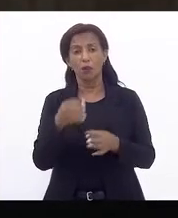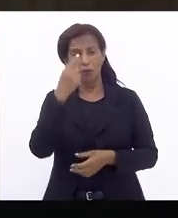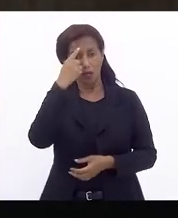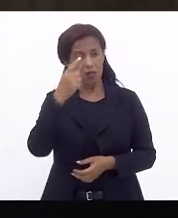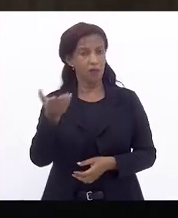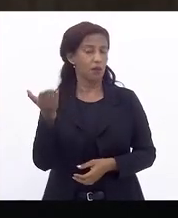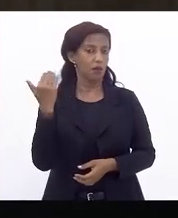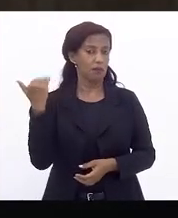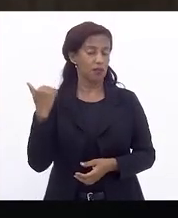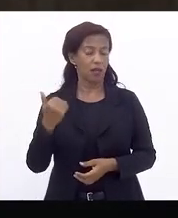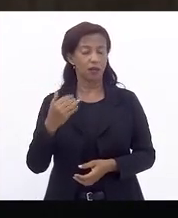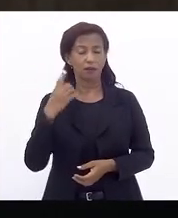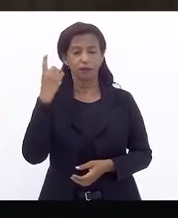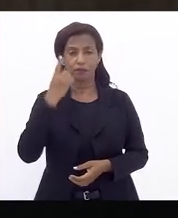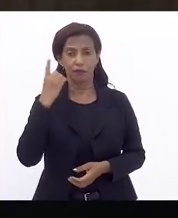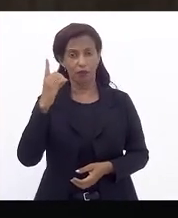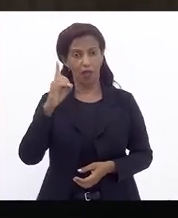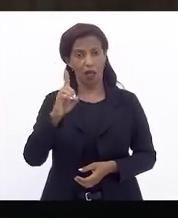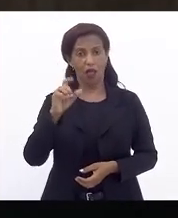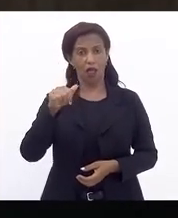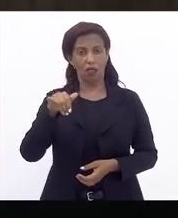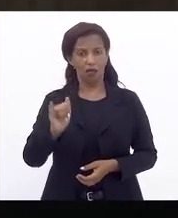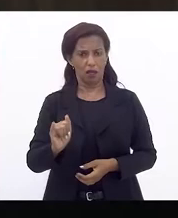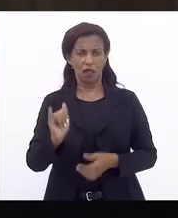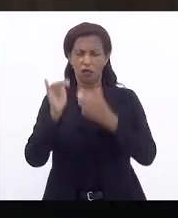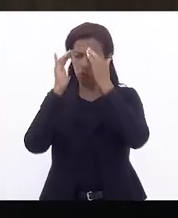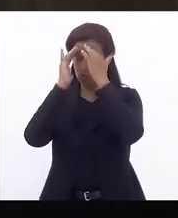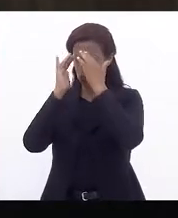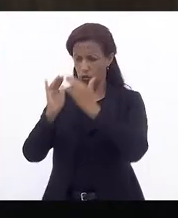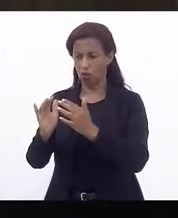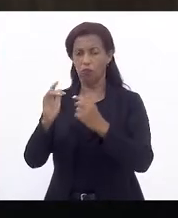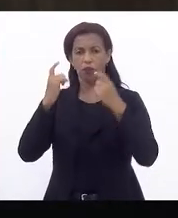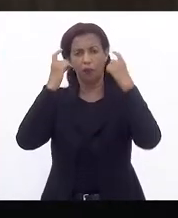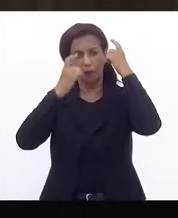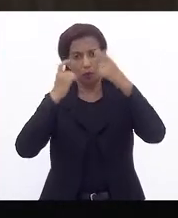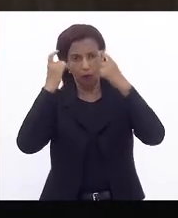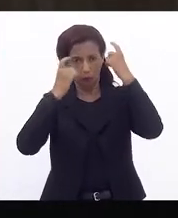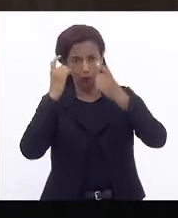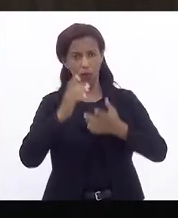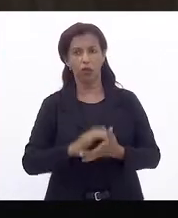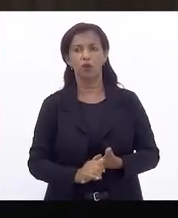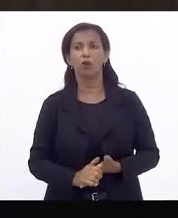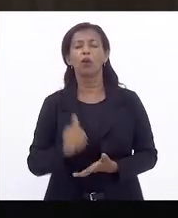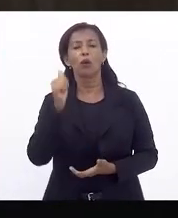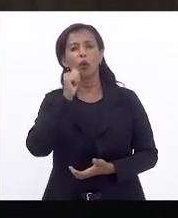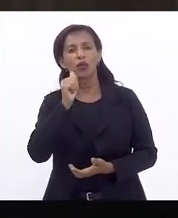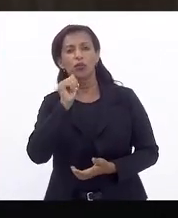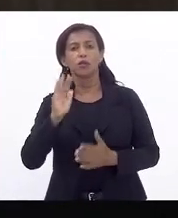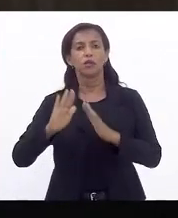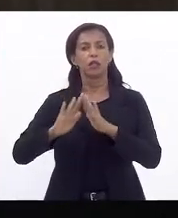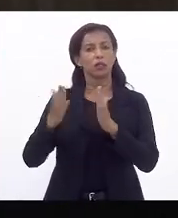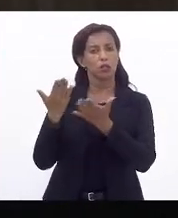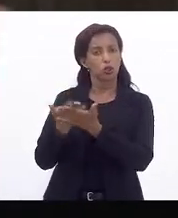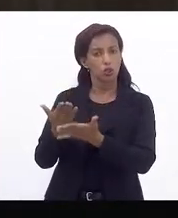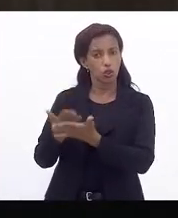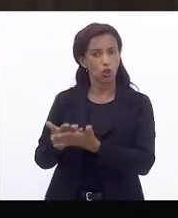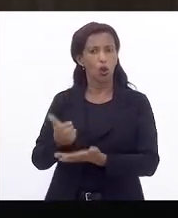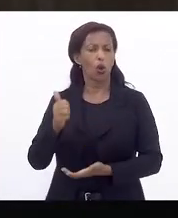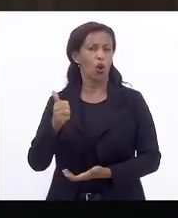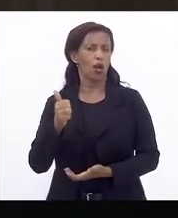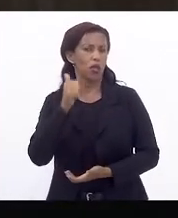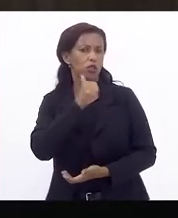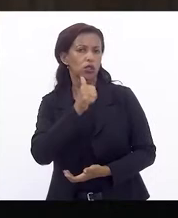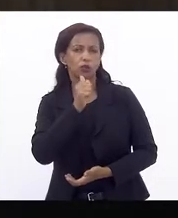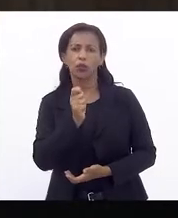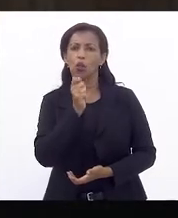a deputada Dani Monteiro, com todo respeito, a preocupação nossa com as meninas das escolas, as mocinhas que não